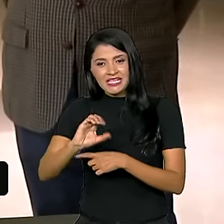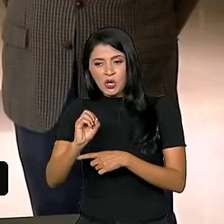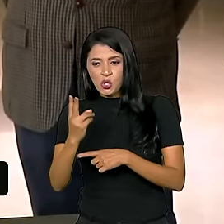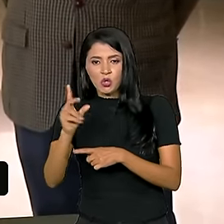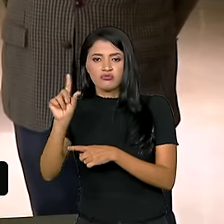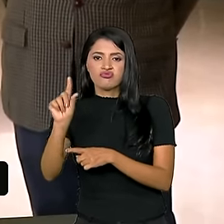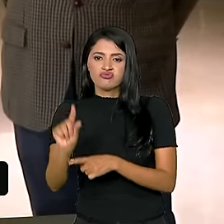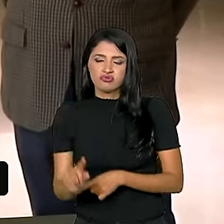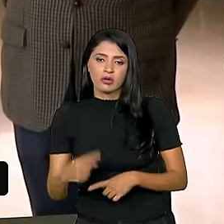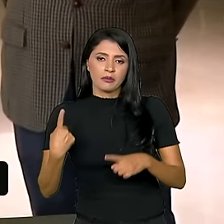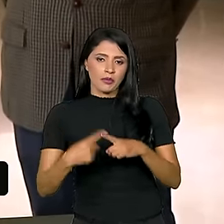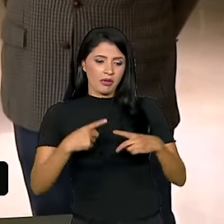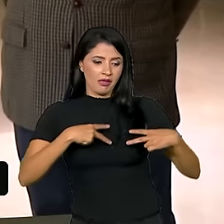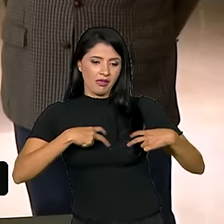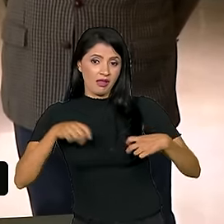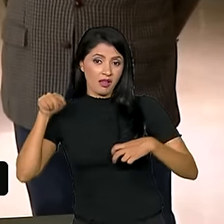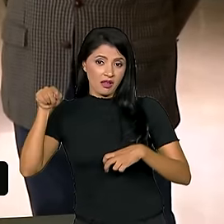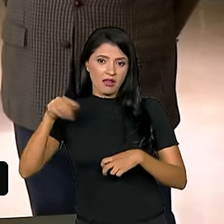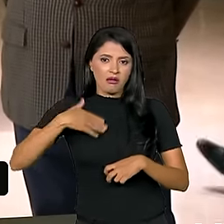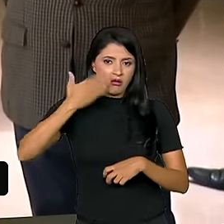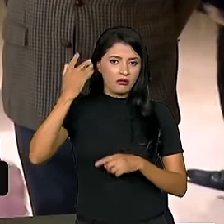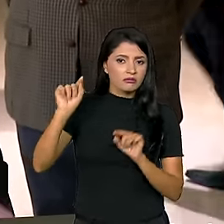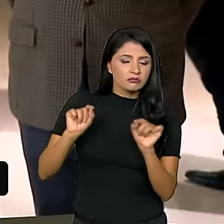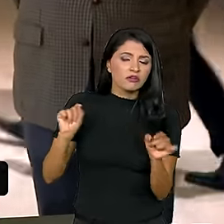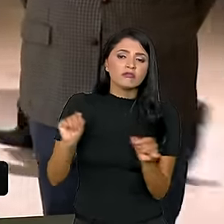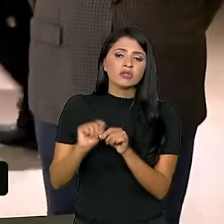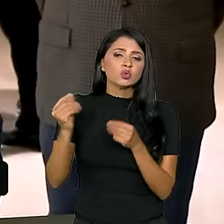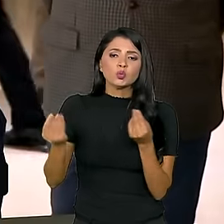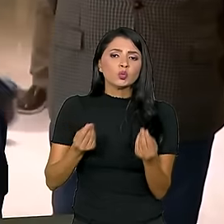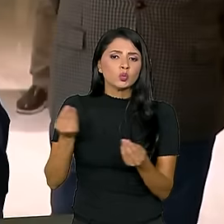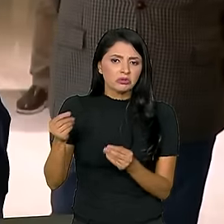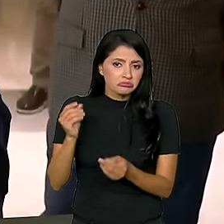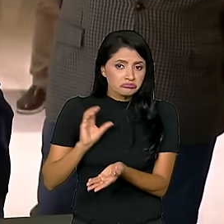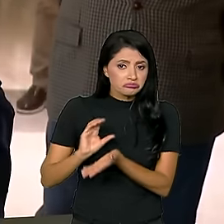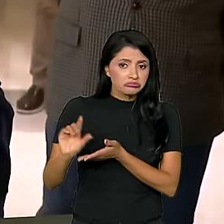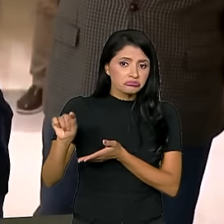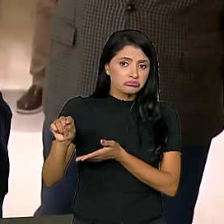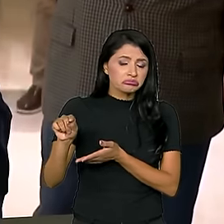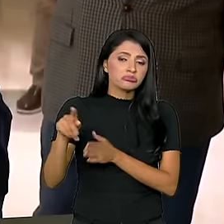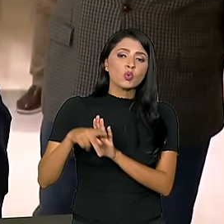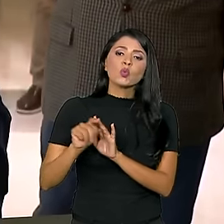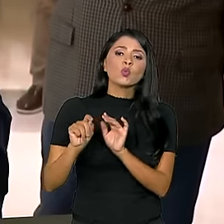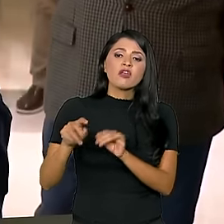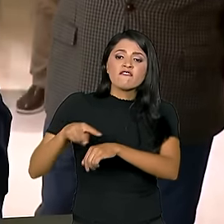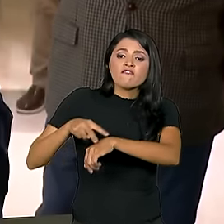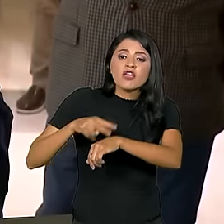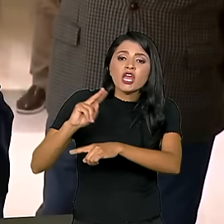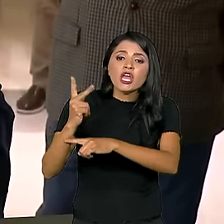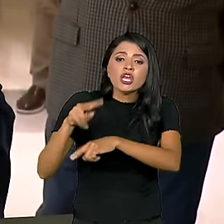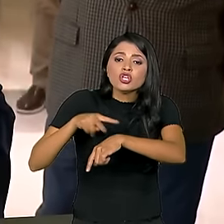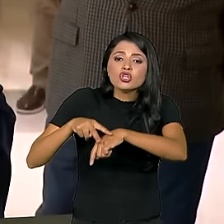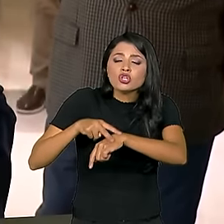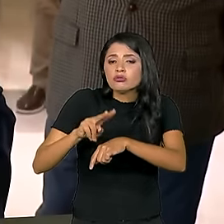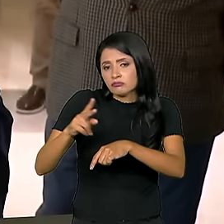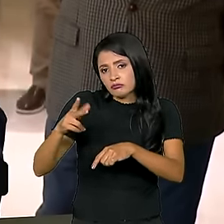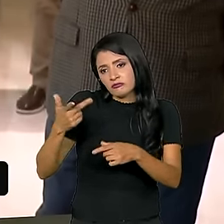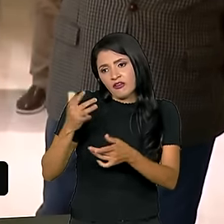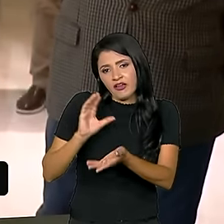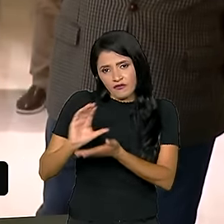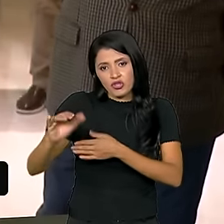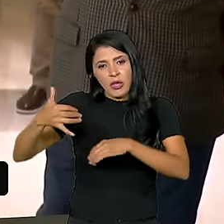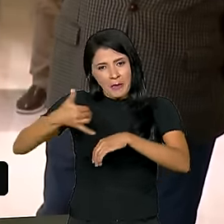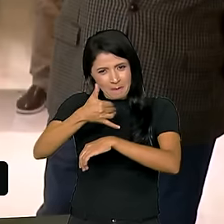a Petrobras Arábia vai fazer o quê? Vai investir em petróleo? Imagina que vai investir em petróleo, né?